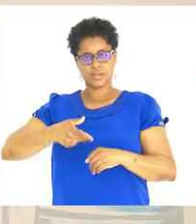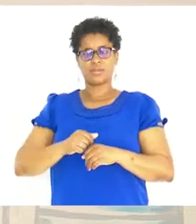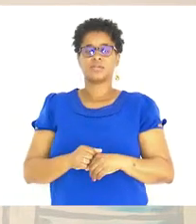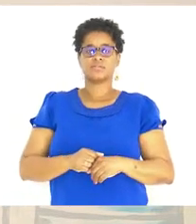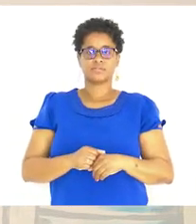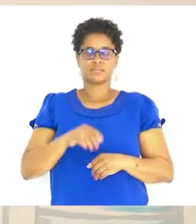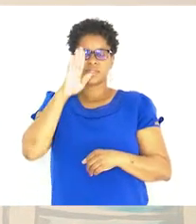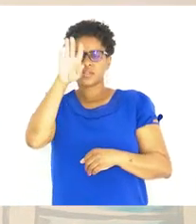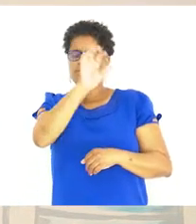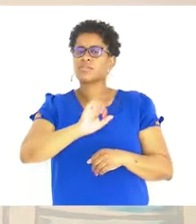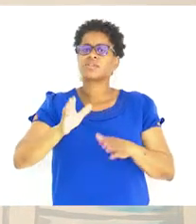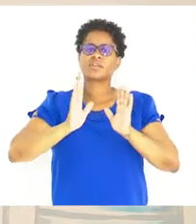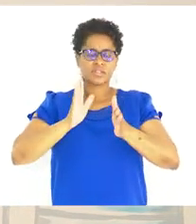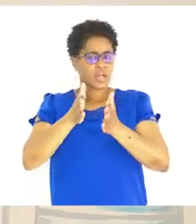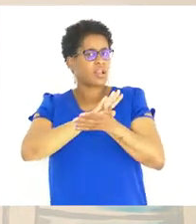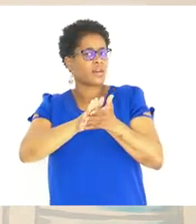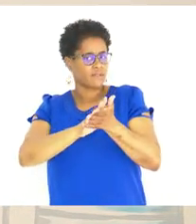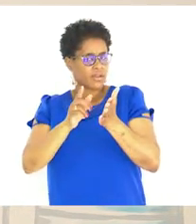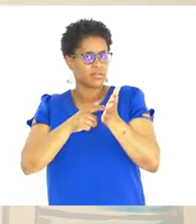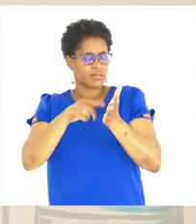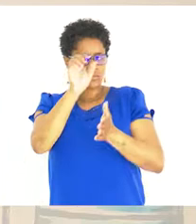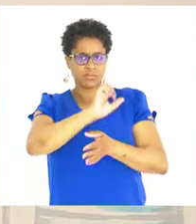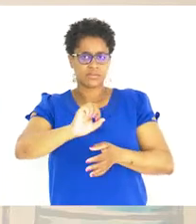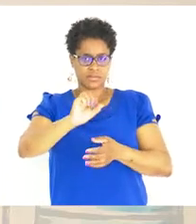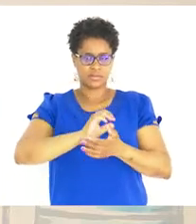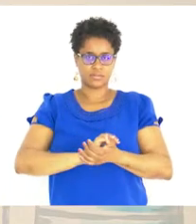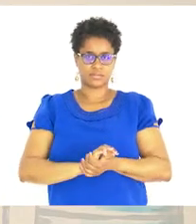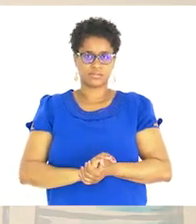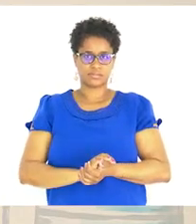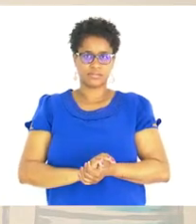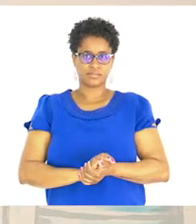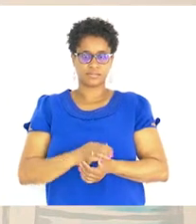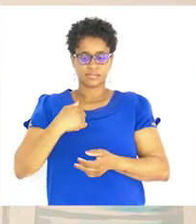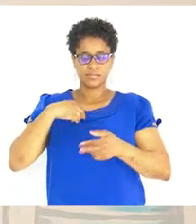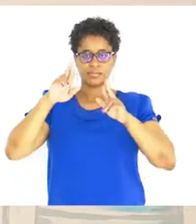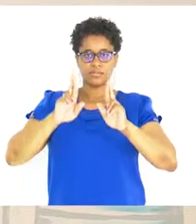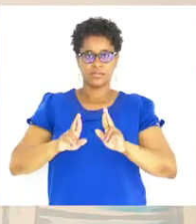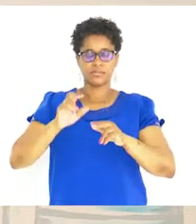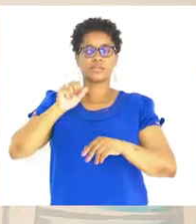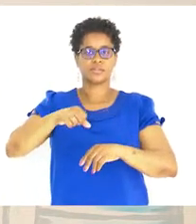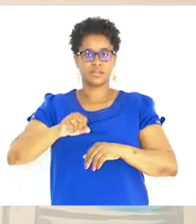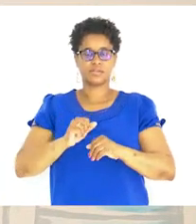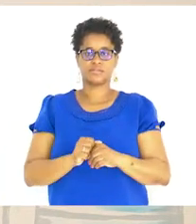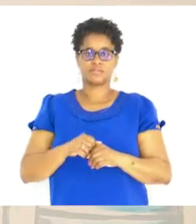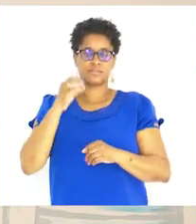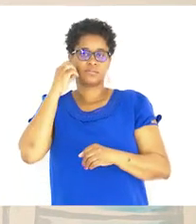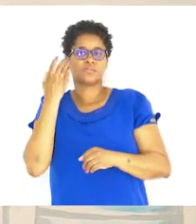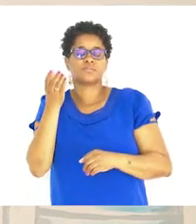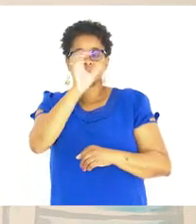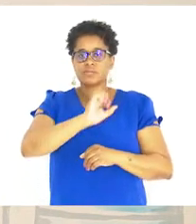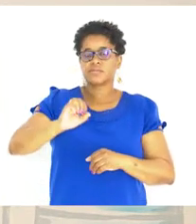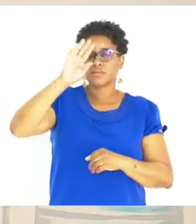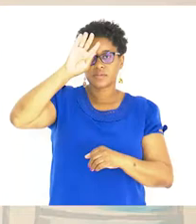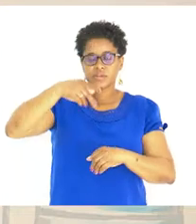se vocês já lavaram as vossas mãos Espero bem que sim Como sabem,